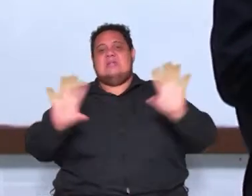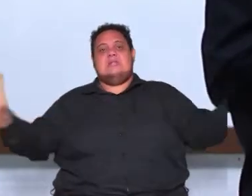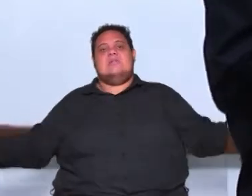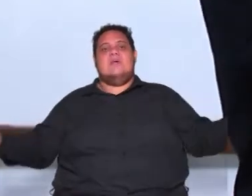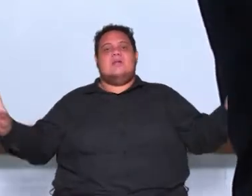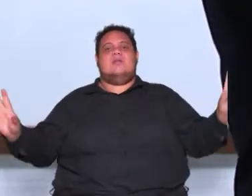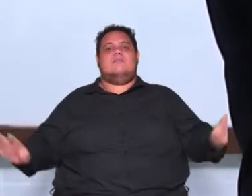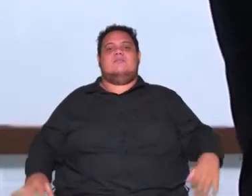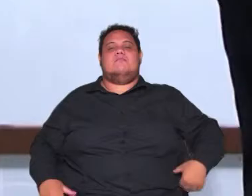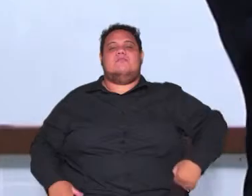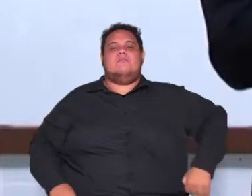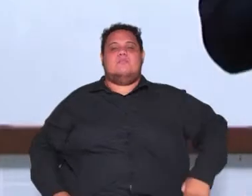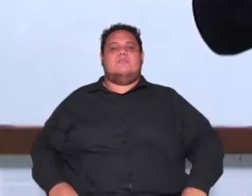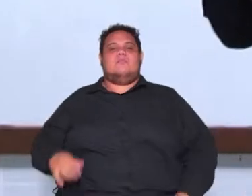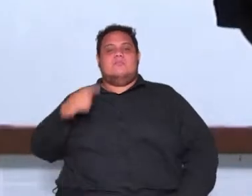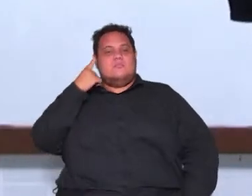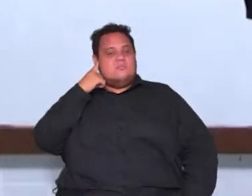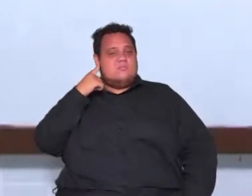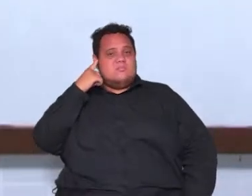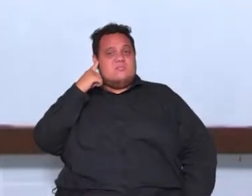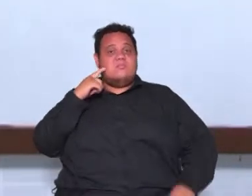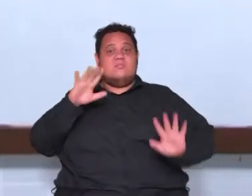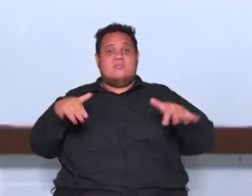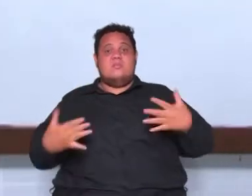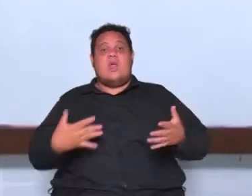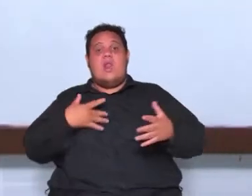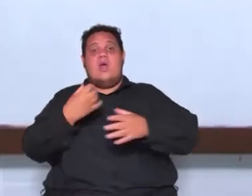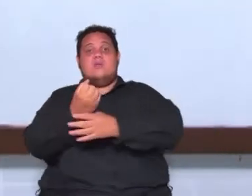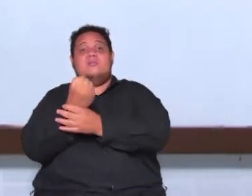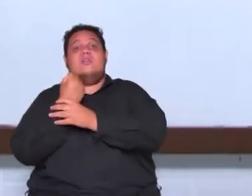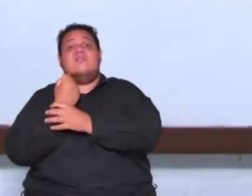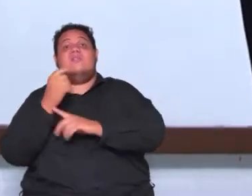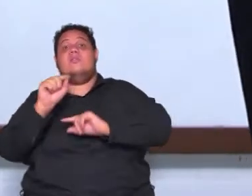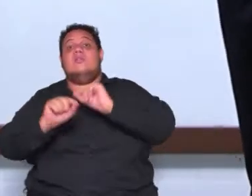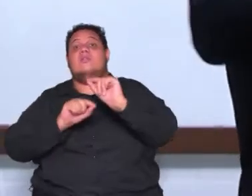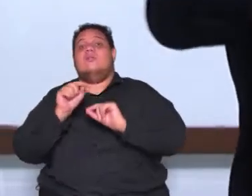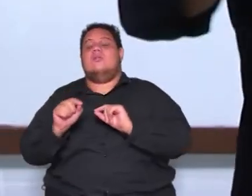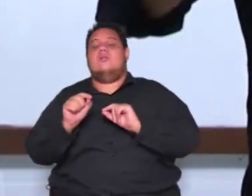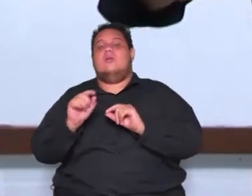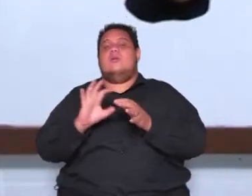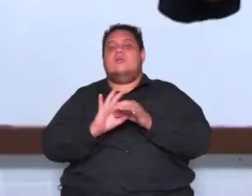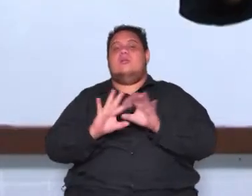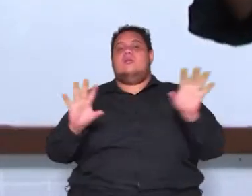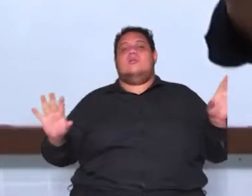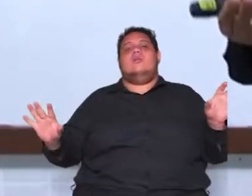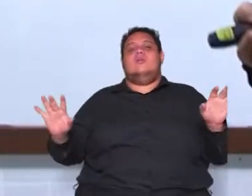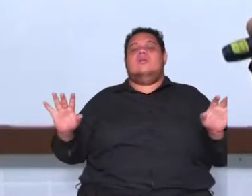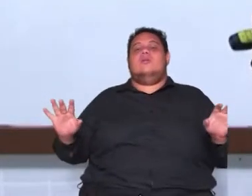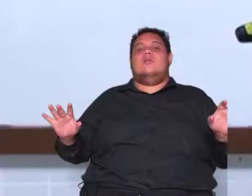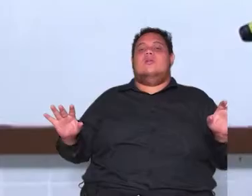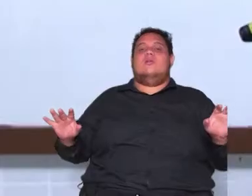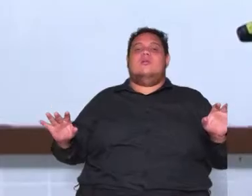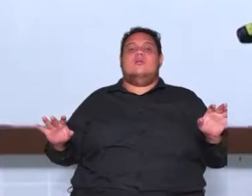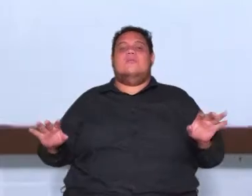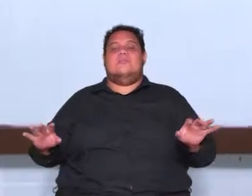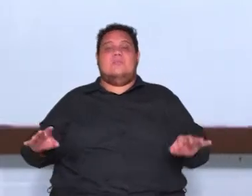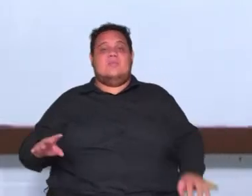bom e finalmente eles defendiam as liberdades individuais